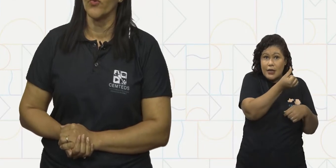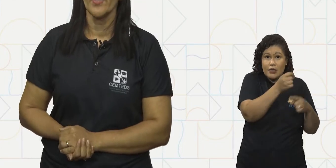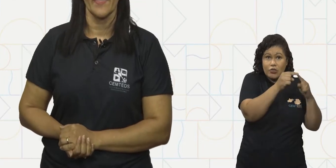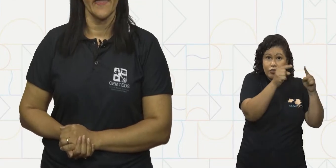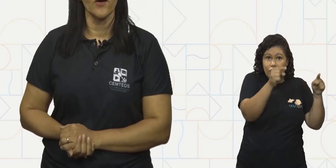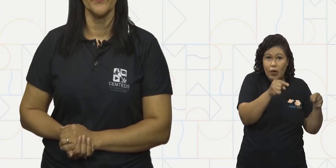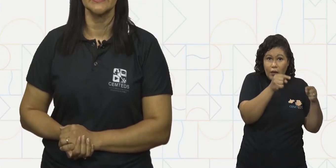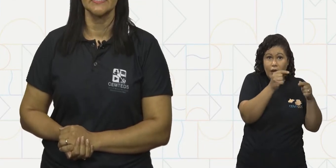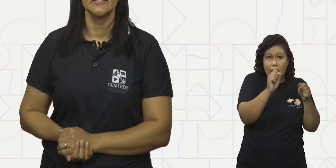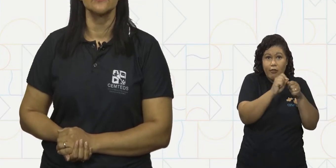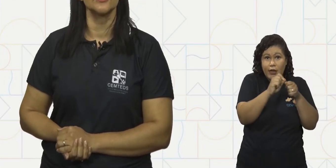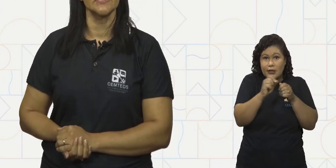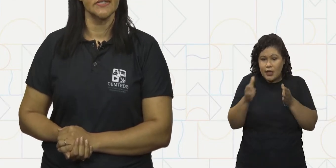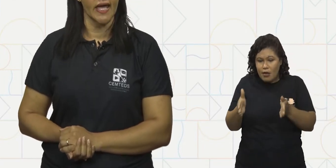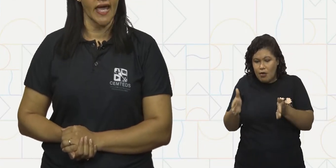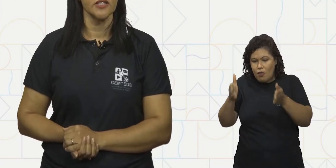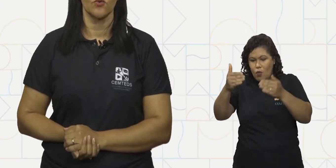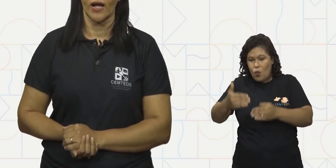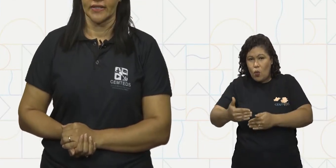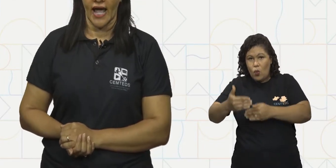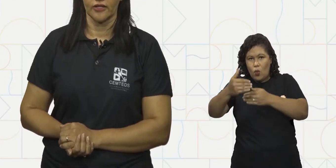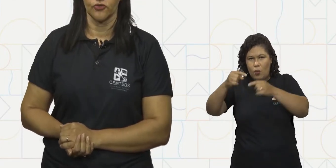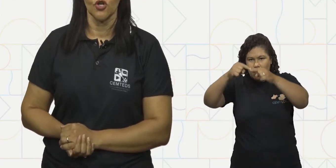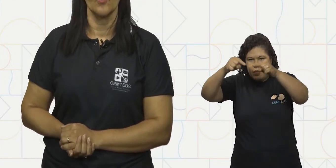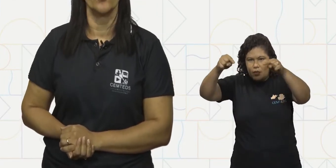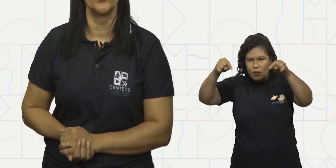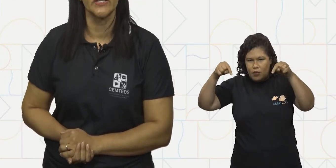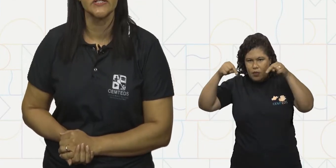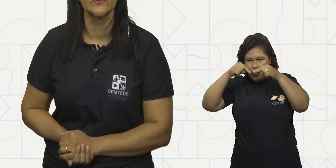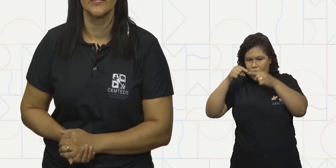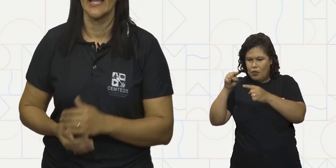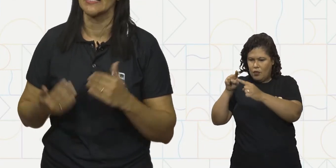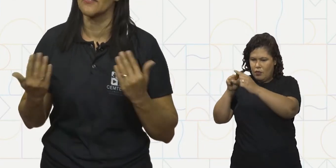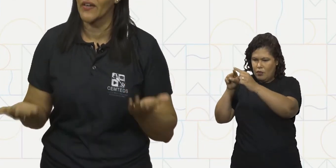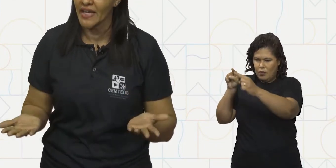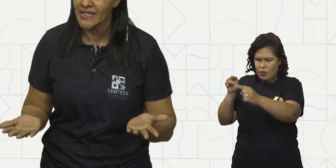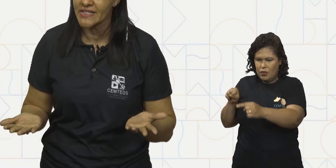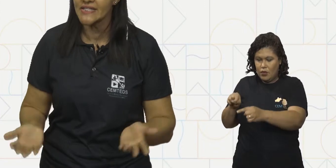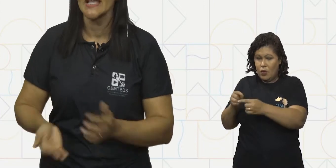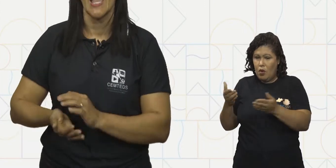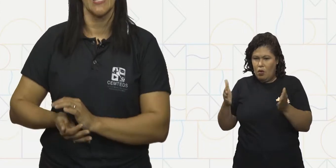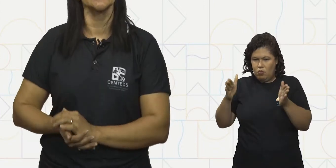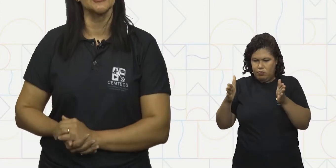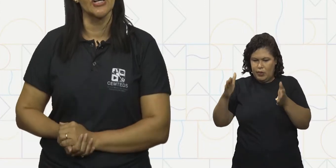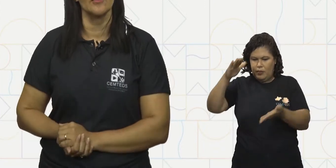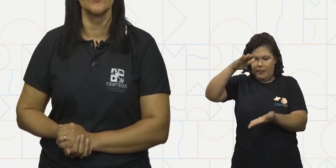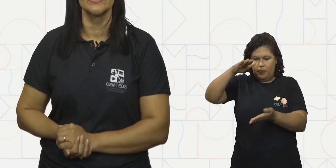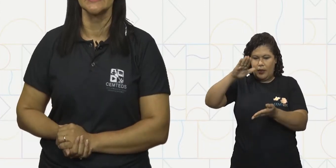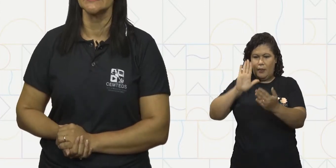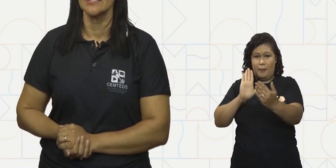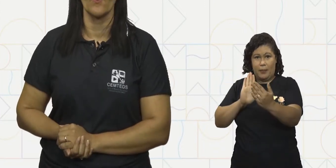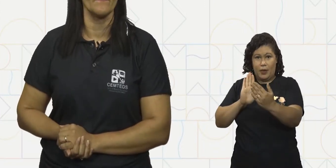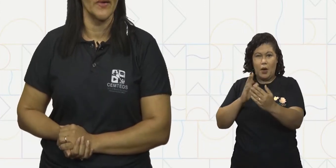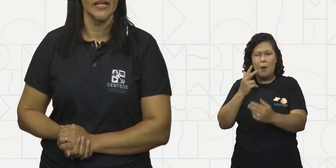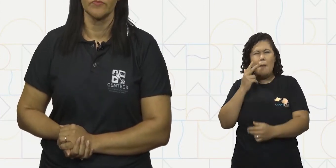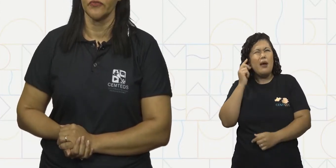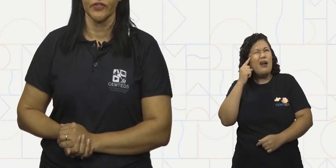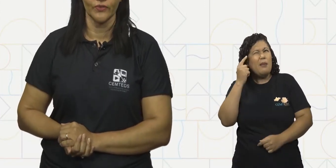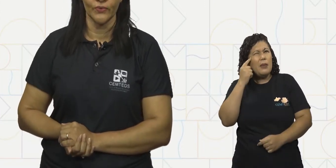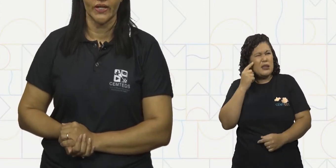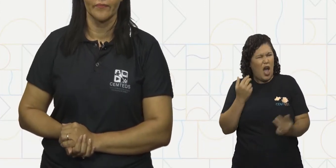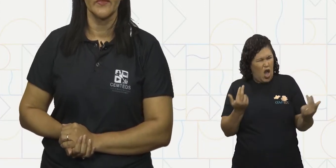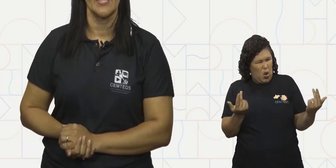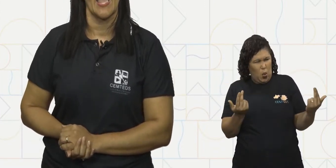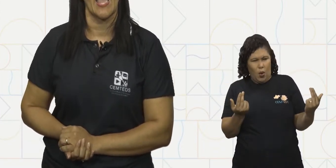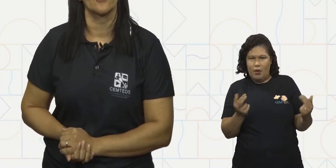um cubo, eu preciso de seis quadrados. Por isso que, às vezes, achamos que são a mesma